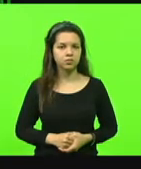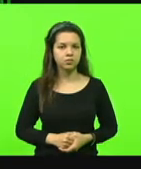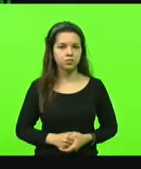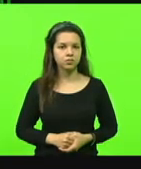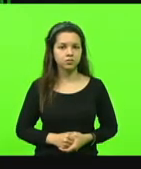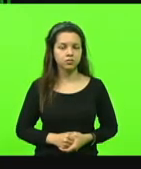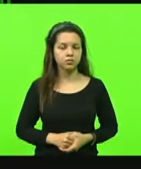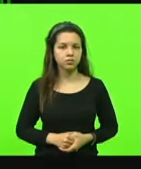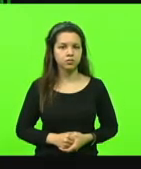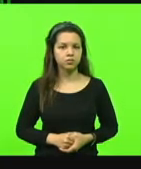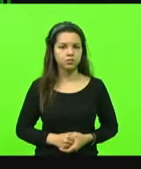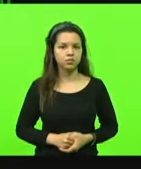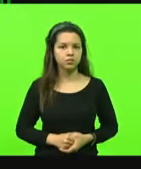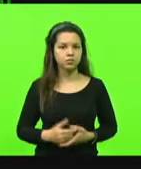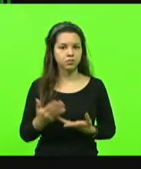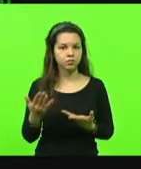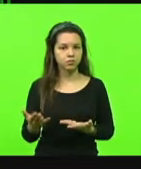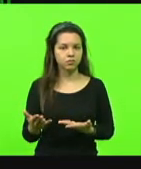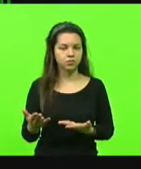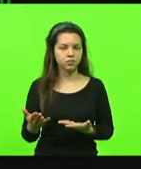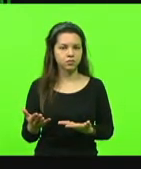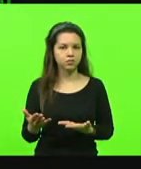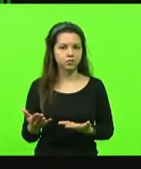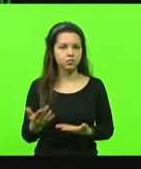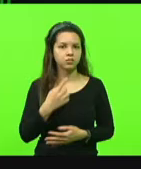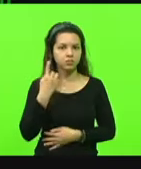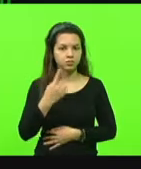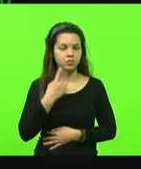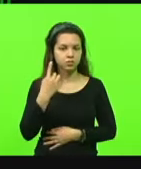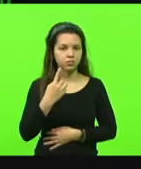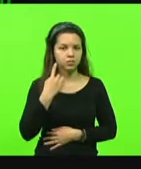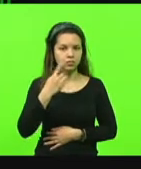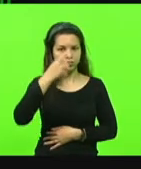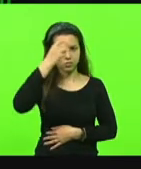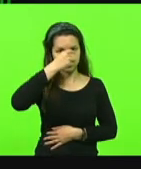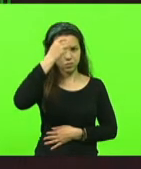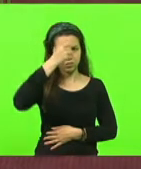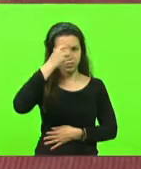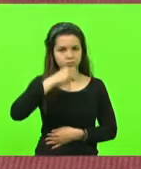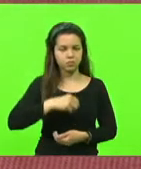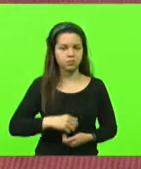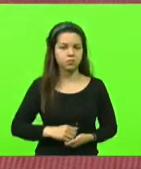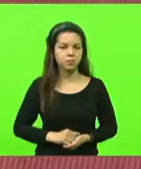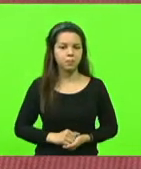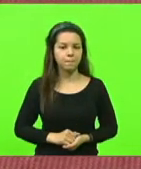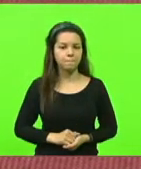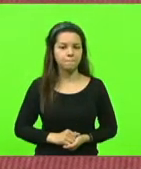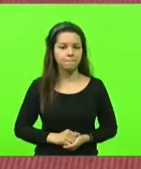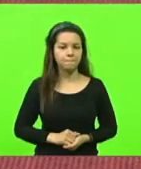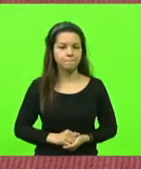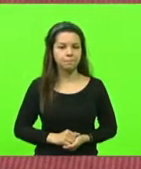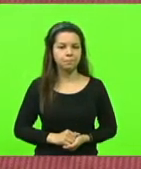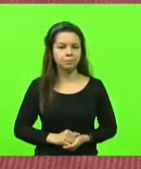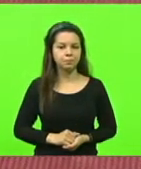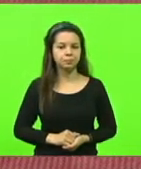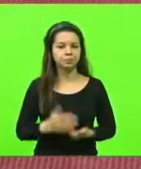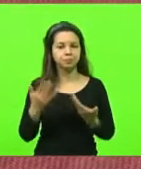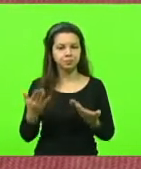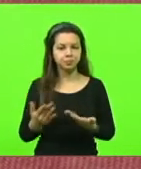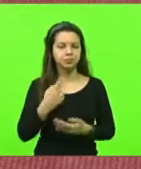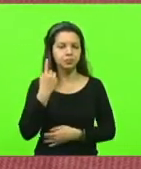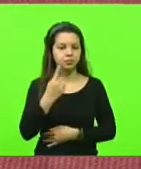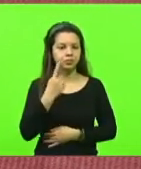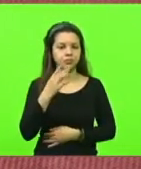Pela ordem, senhor. Pela ordem, uma palavra do deputado Maurício Scudilark. O deputado Bruno